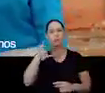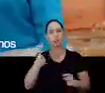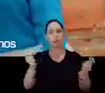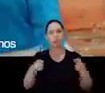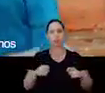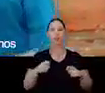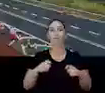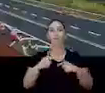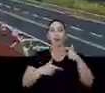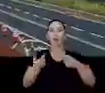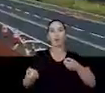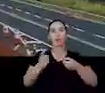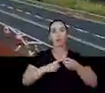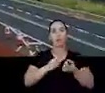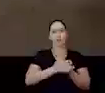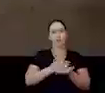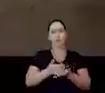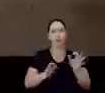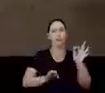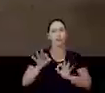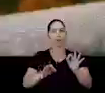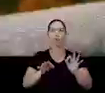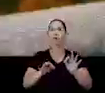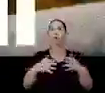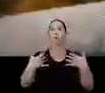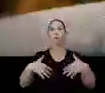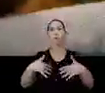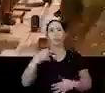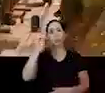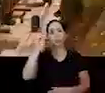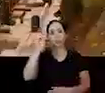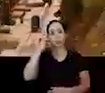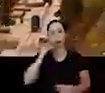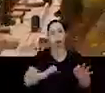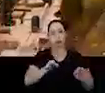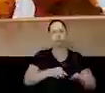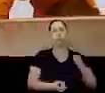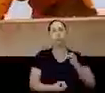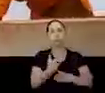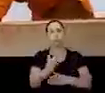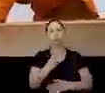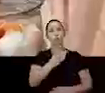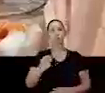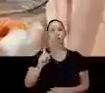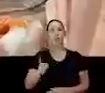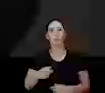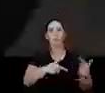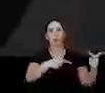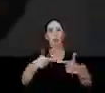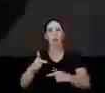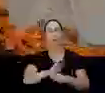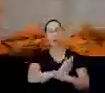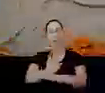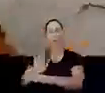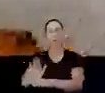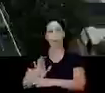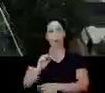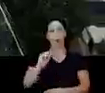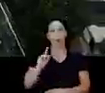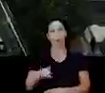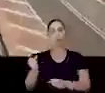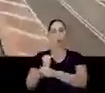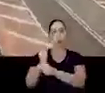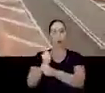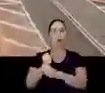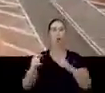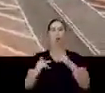recomeçar com o ProSão Paulo. O maior programa de investimentos que está ajudando a criar 200 mil novos empregos. São 8 mil